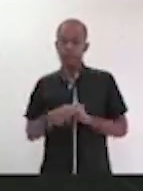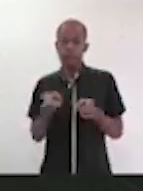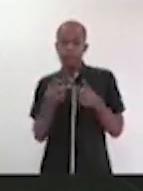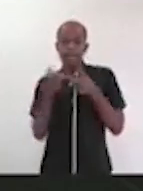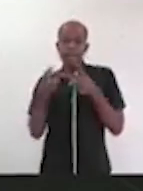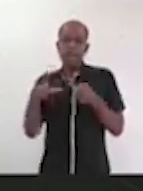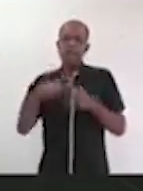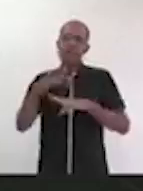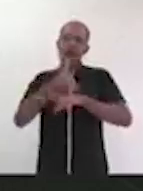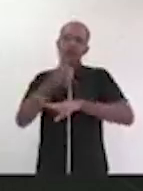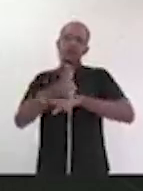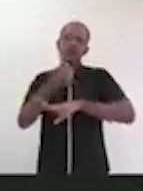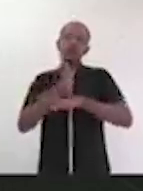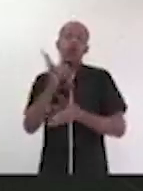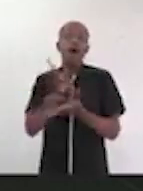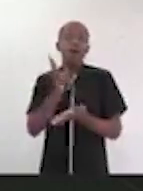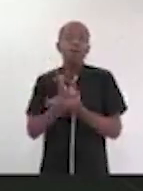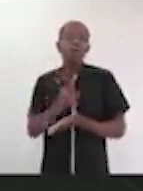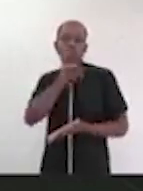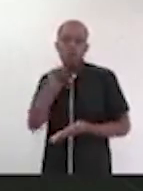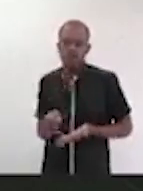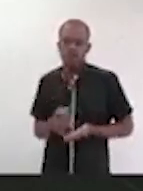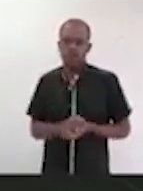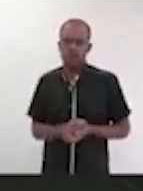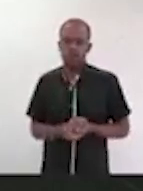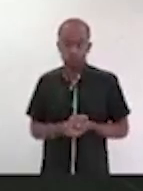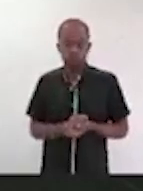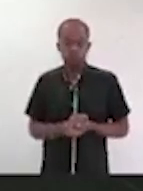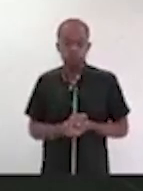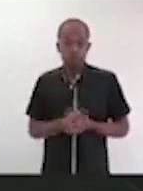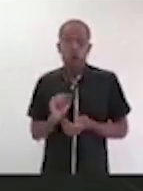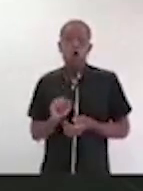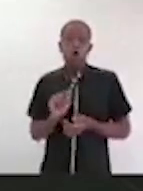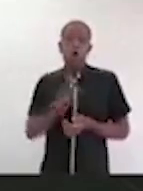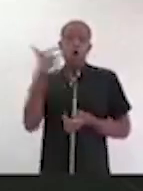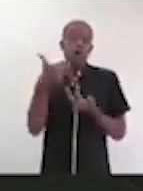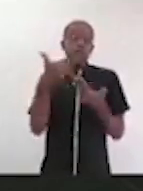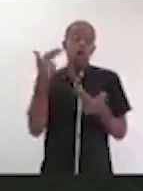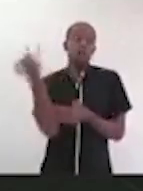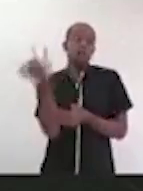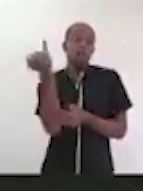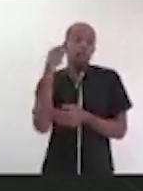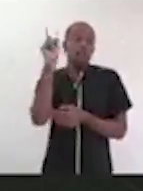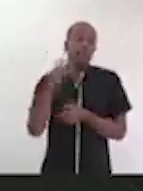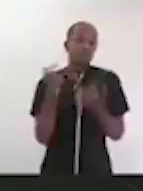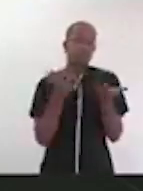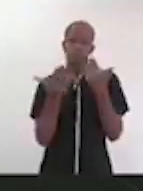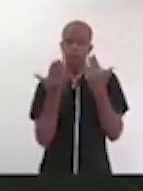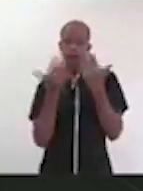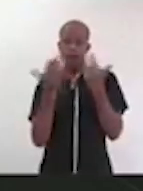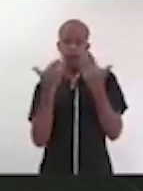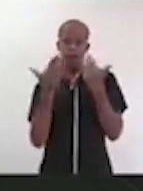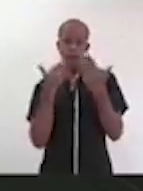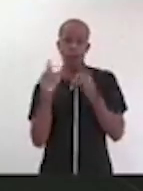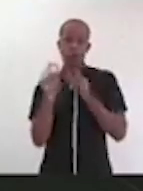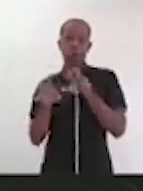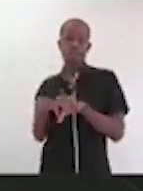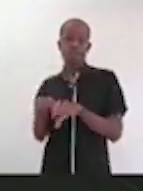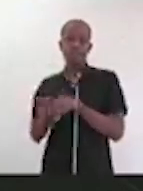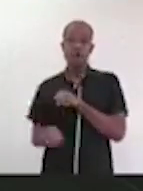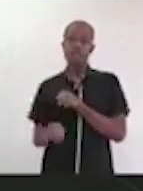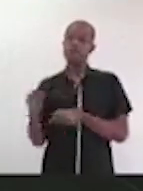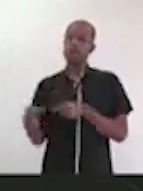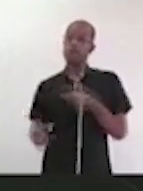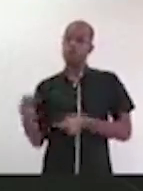às mesmas oportunidades. E aí, um outro ponto que eu acho fundamental é a gente discutir a tão necessária formação política. Eu